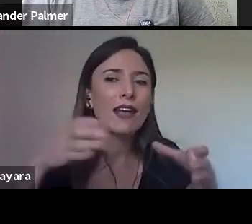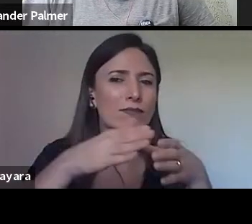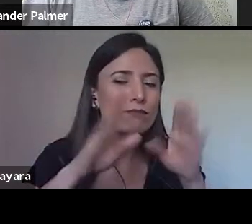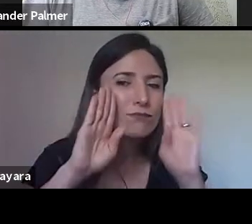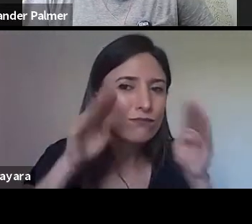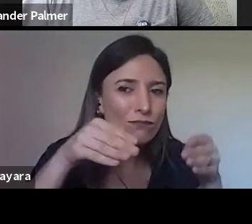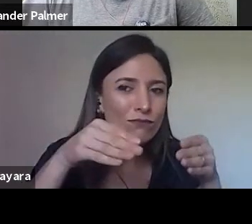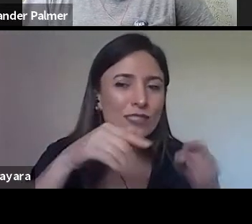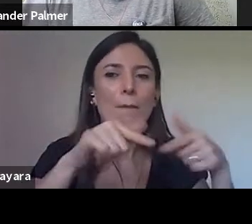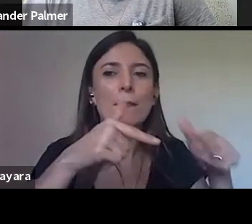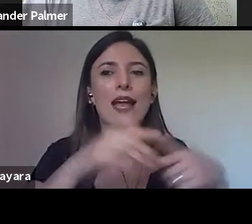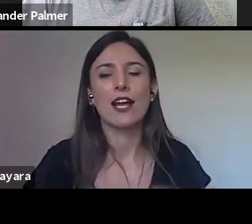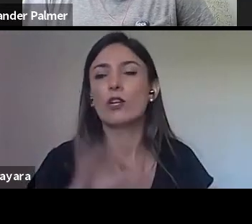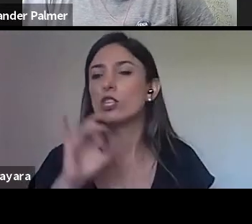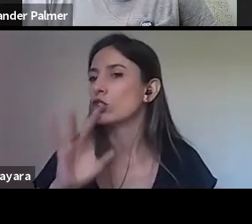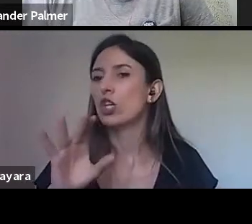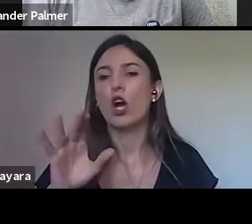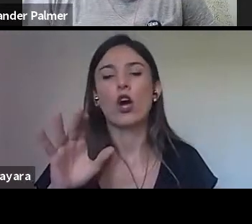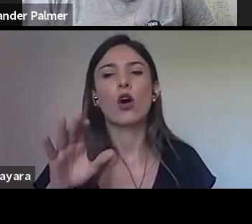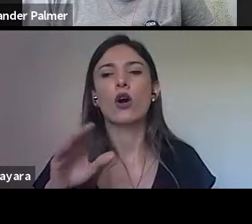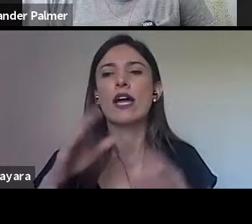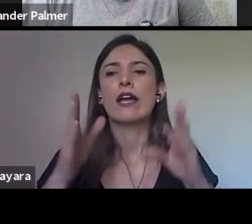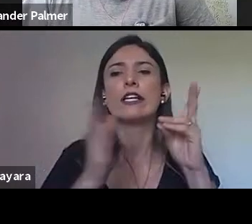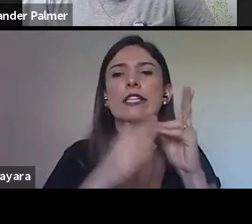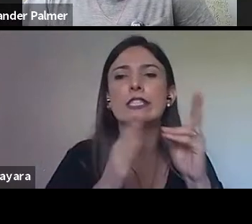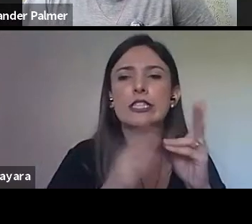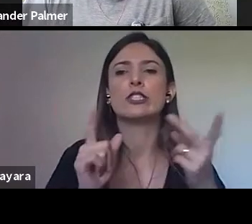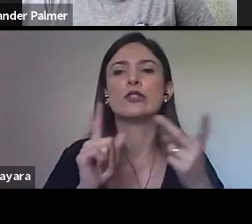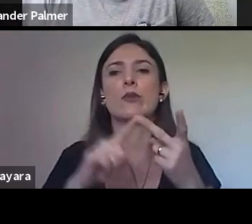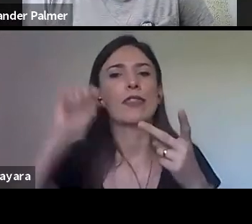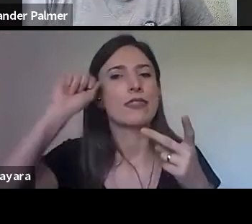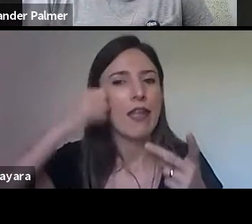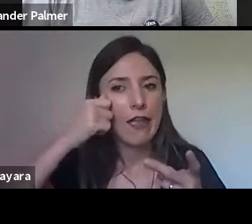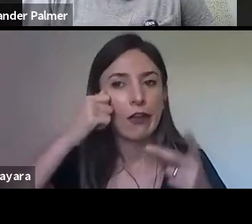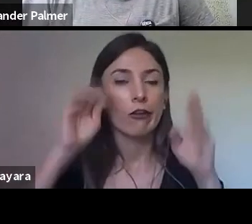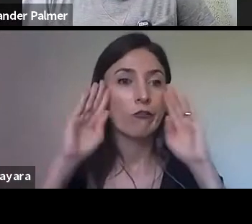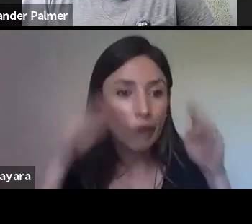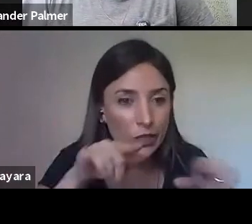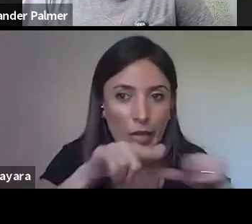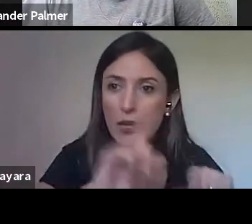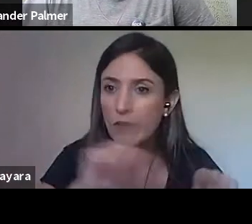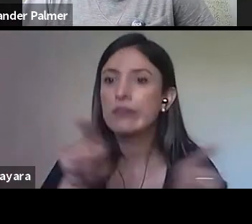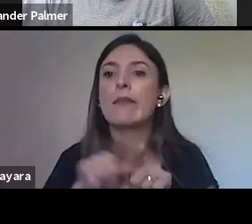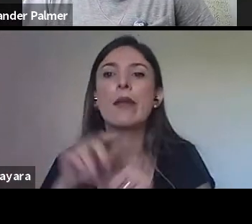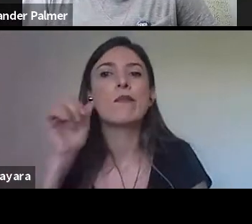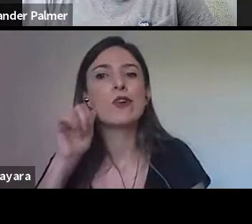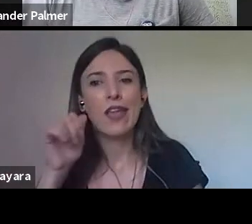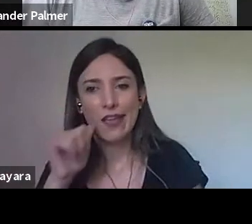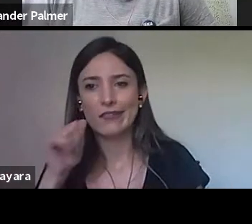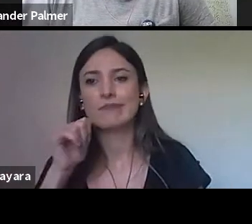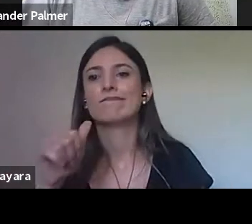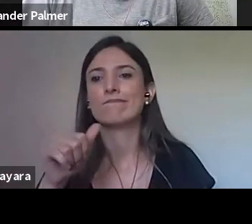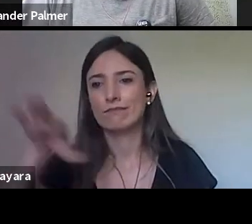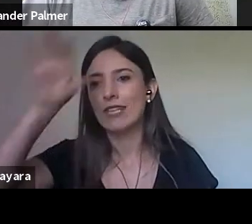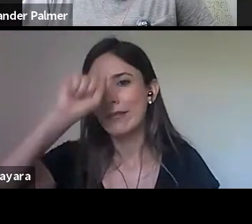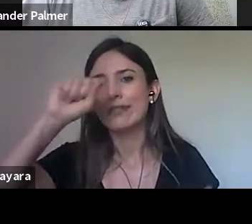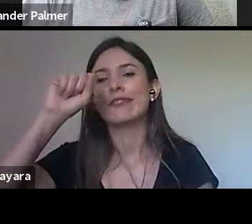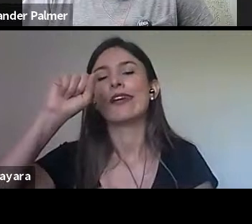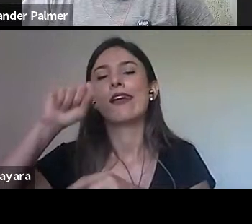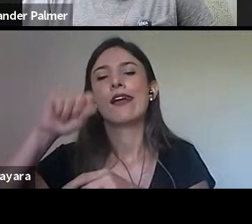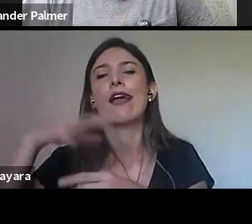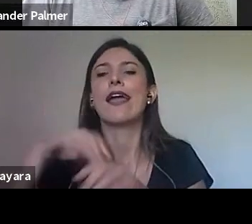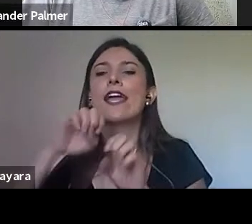também para o trabalho de mulheres, como que você tem especificidades para esse tipo de trabalho,